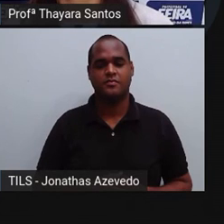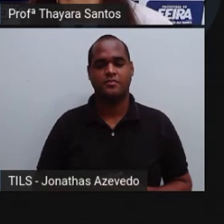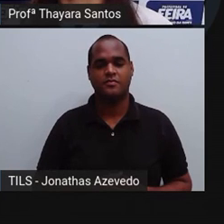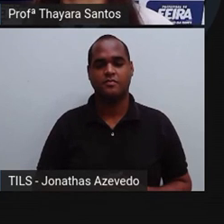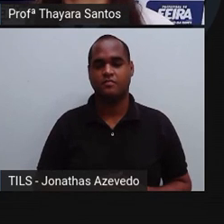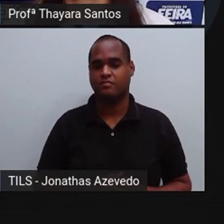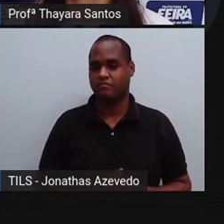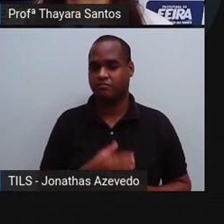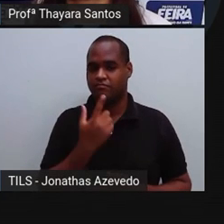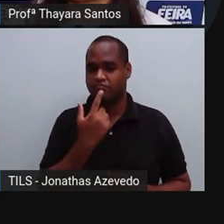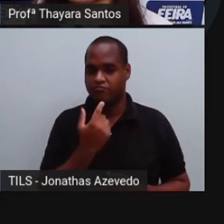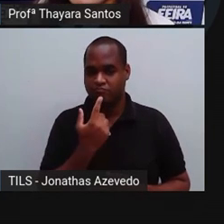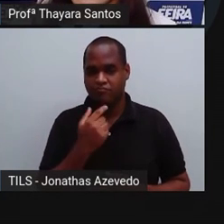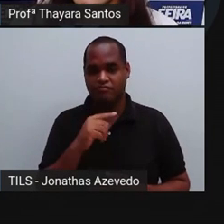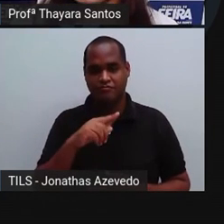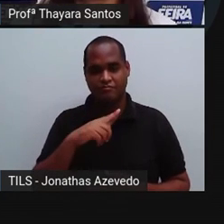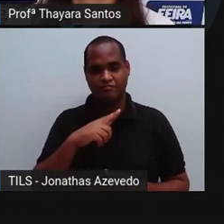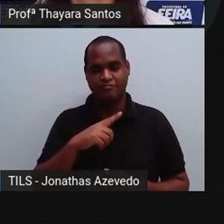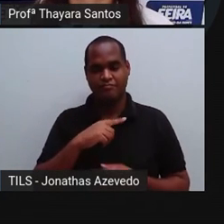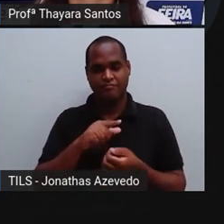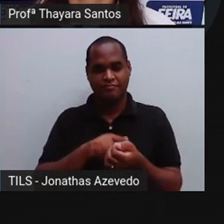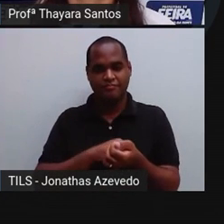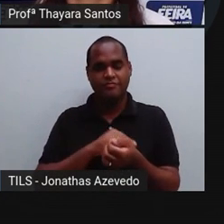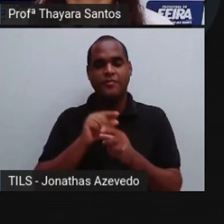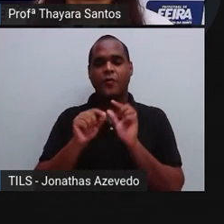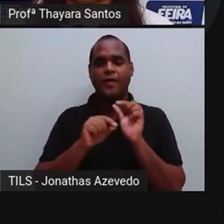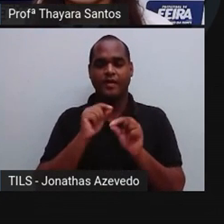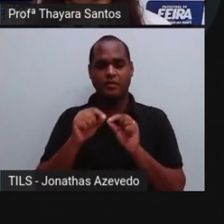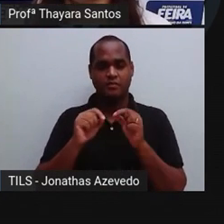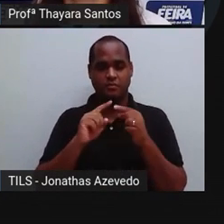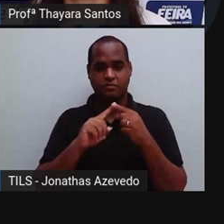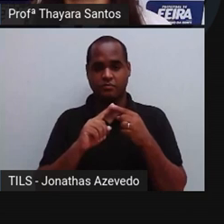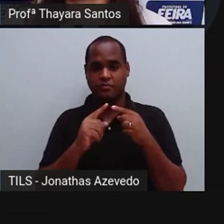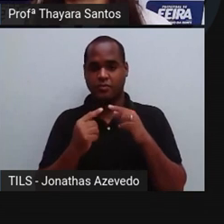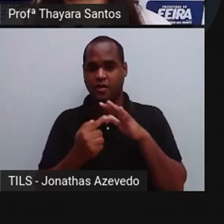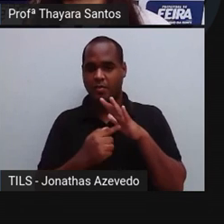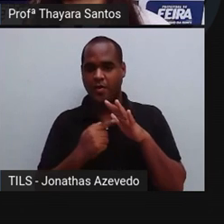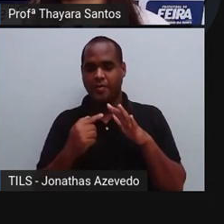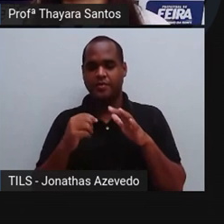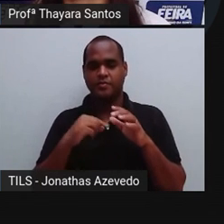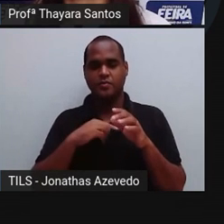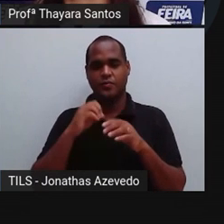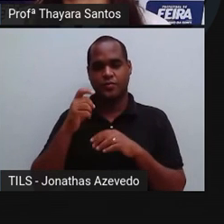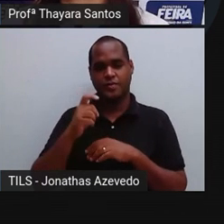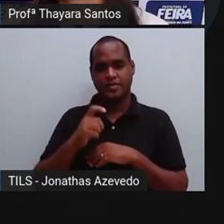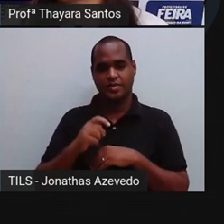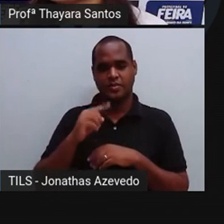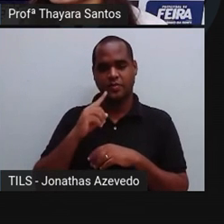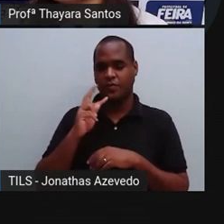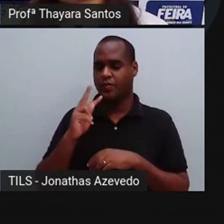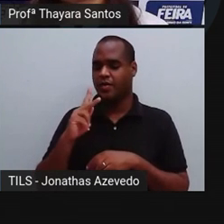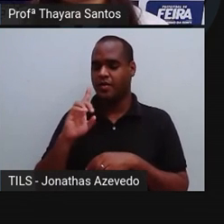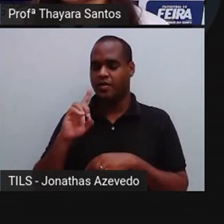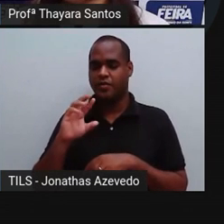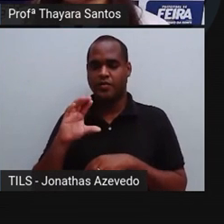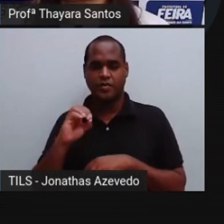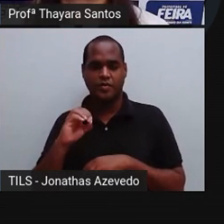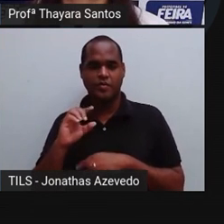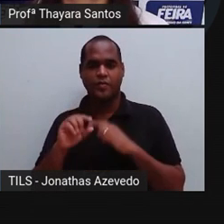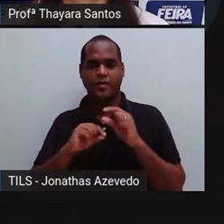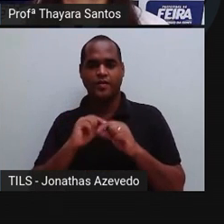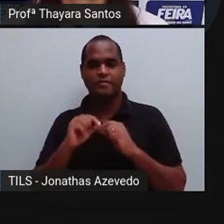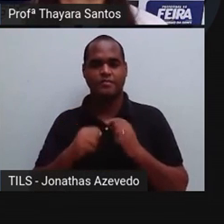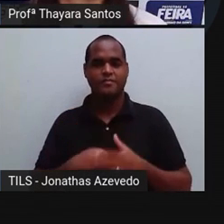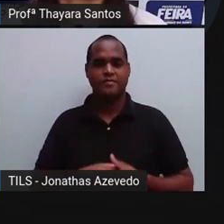O sangue venoso é rico em gás carbônico, rico em gás no oxigênio, rico em gás hidrogênio. Vou clicar aqui.